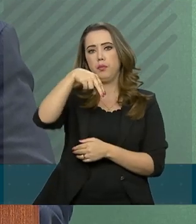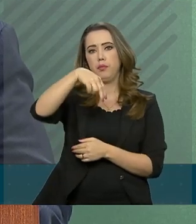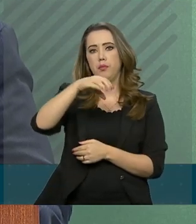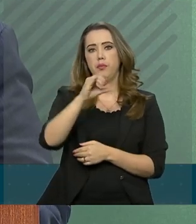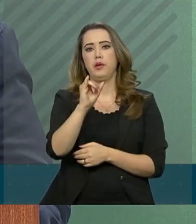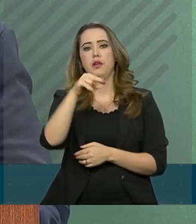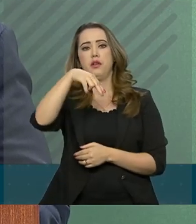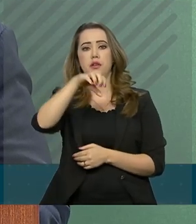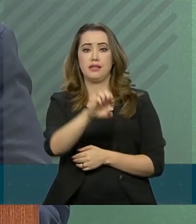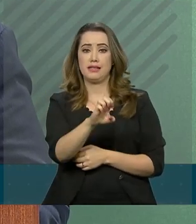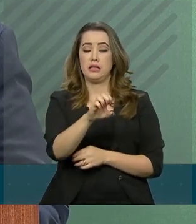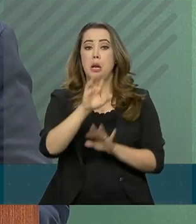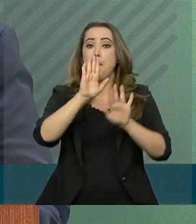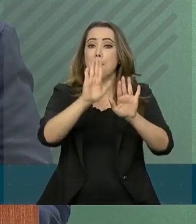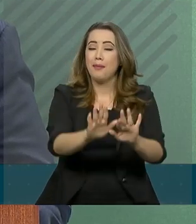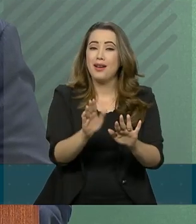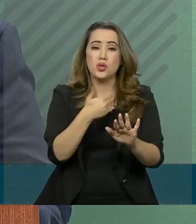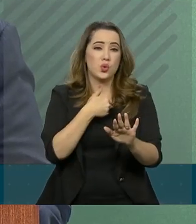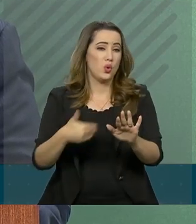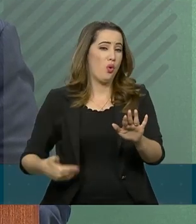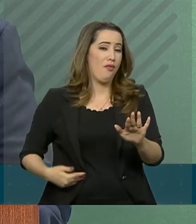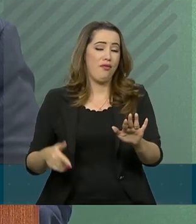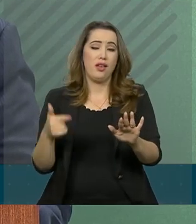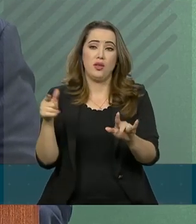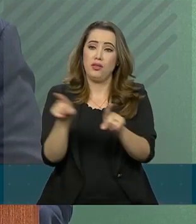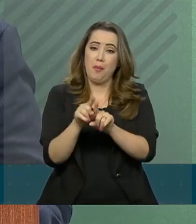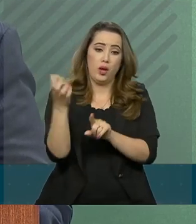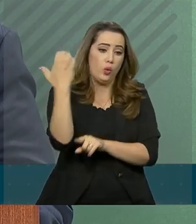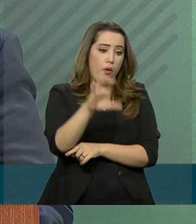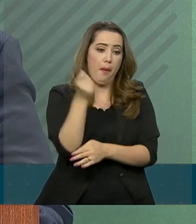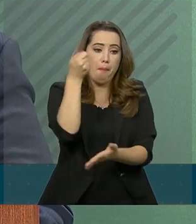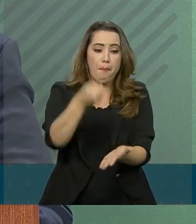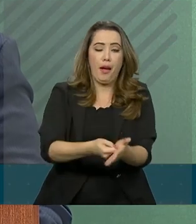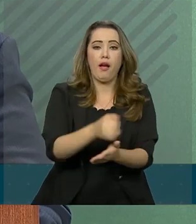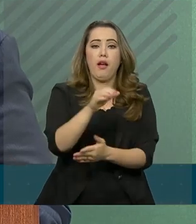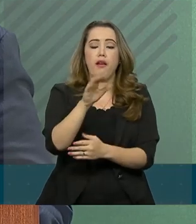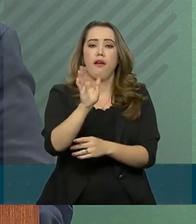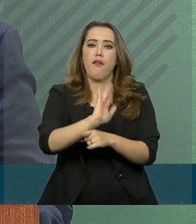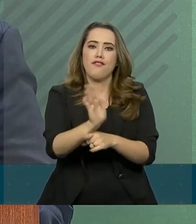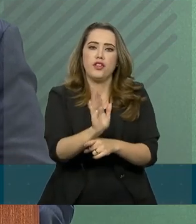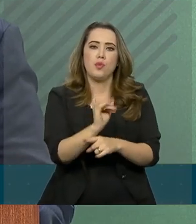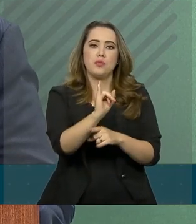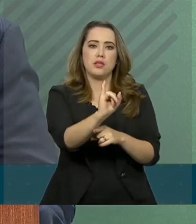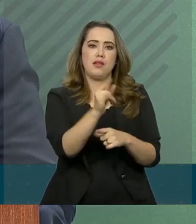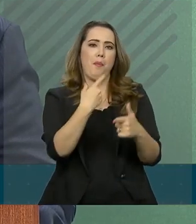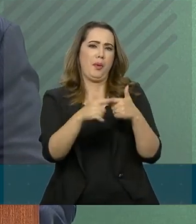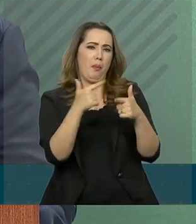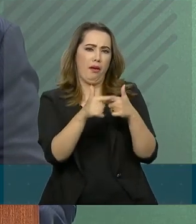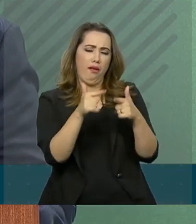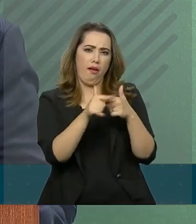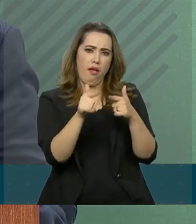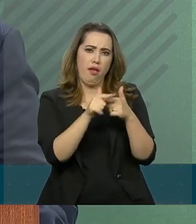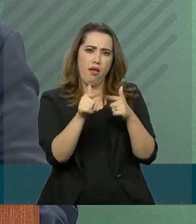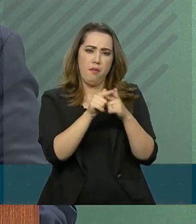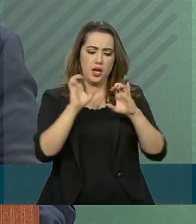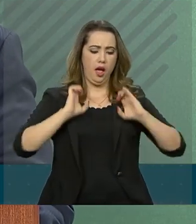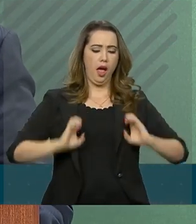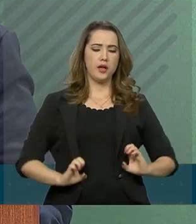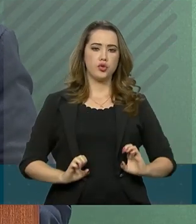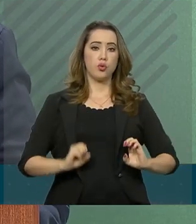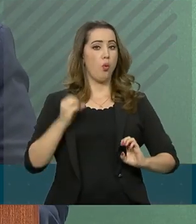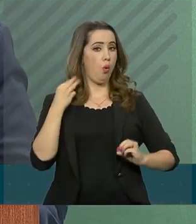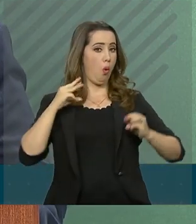também não patrocinará filmes que atentem contra os valores éticos e morais que são tradicionais na nossa sociedade.